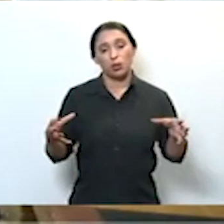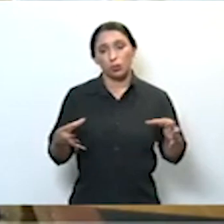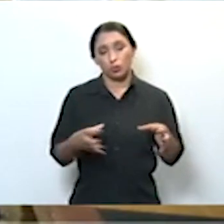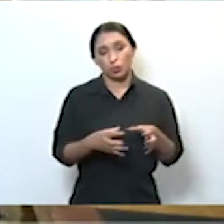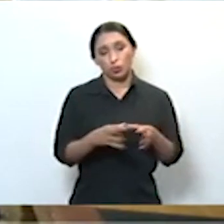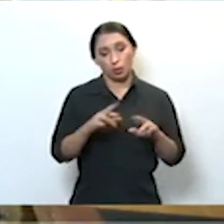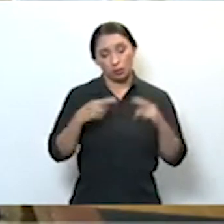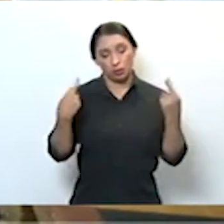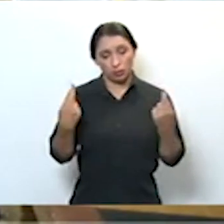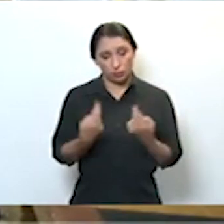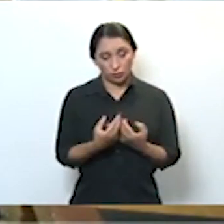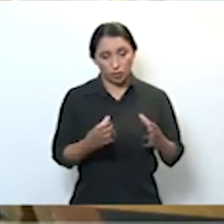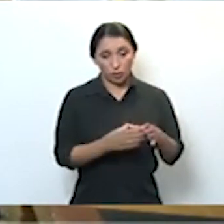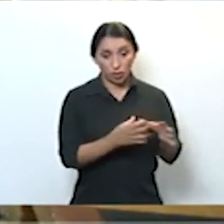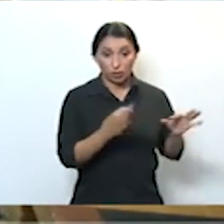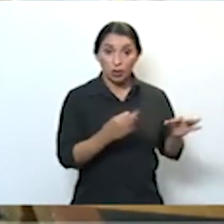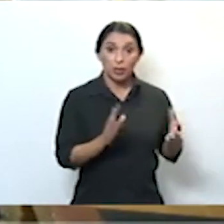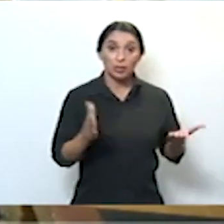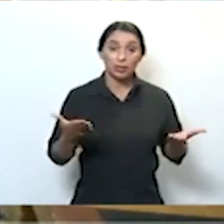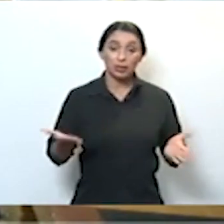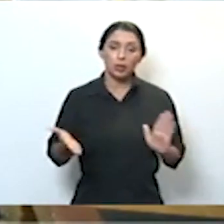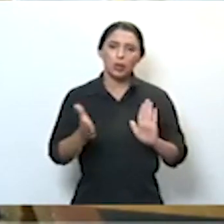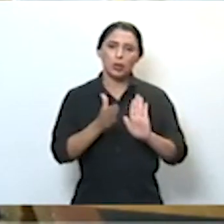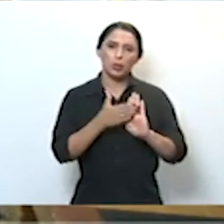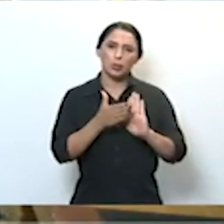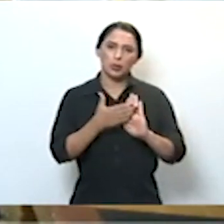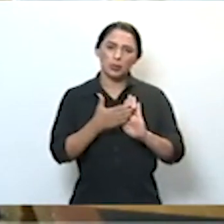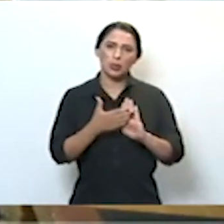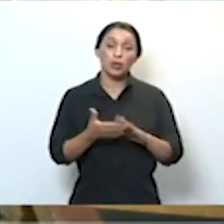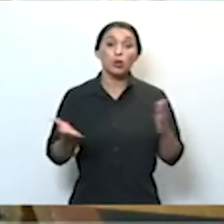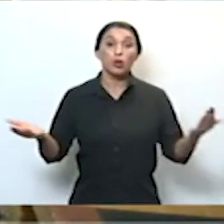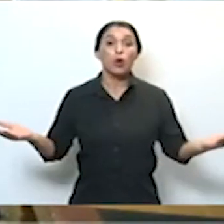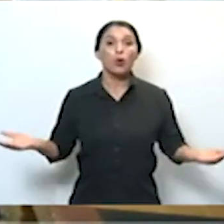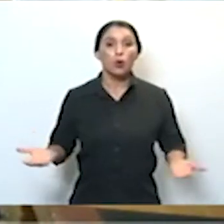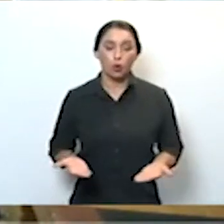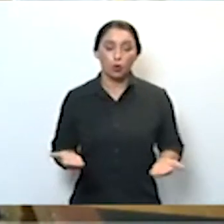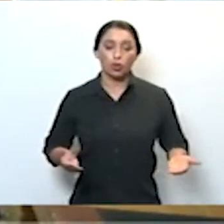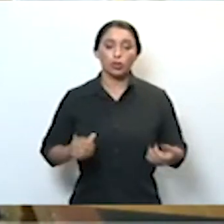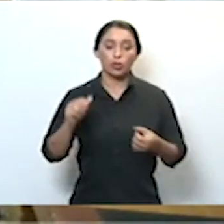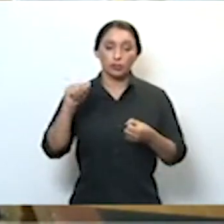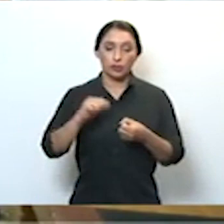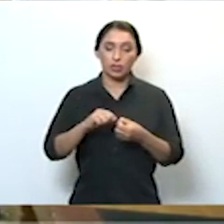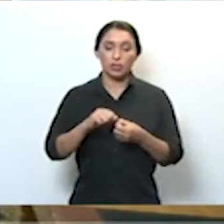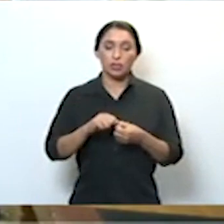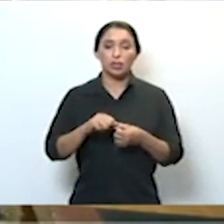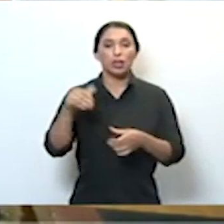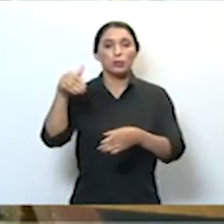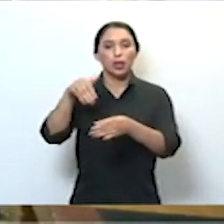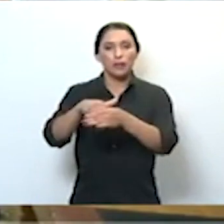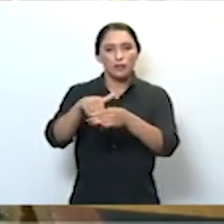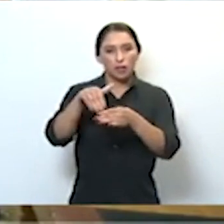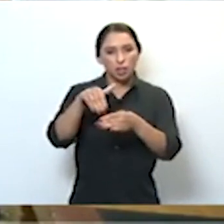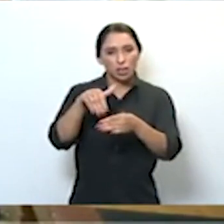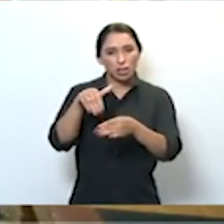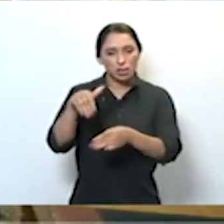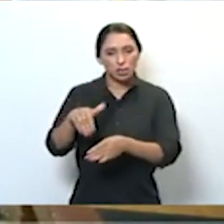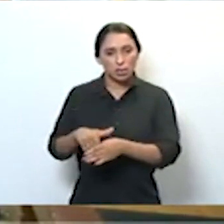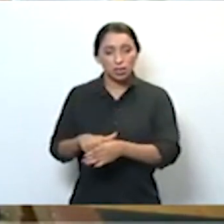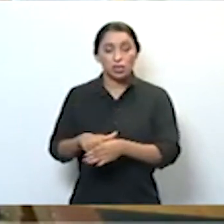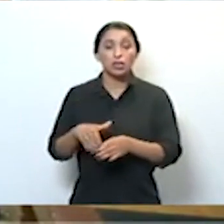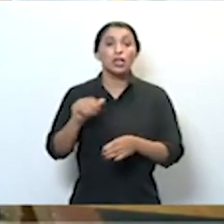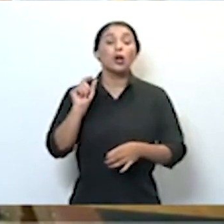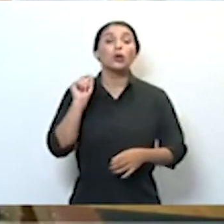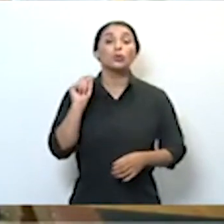Eu proponho que façamos hoje, senhoras ministras, a eleição do nosso